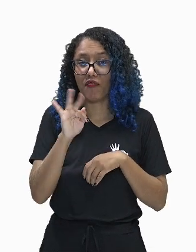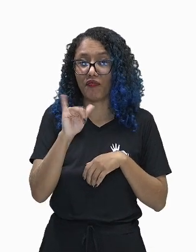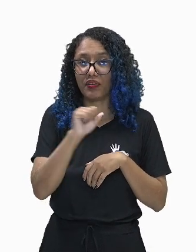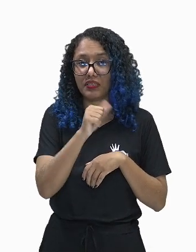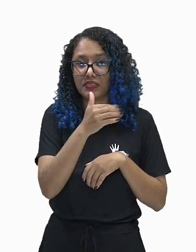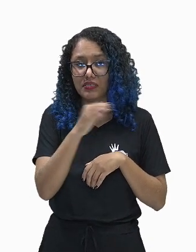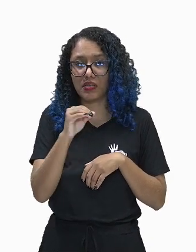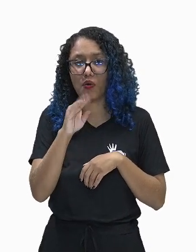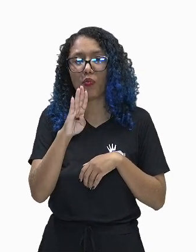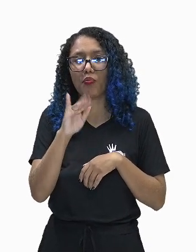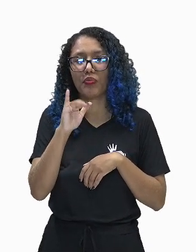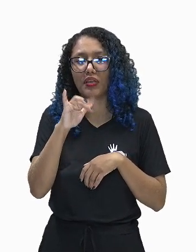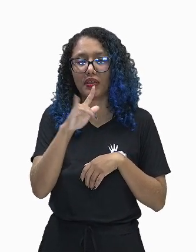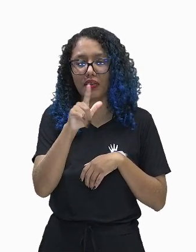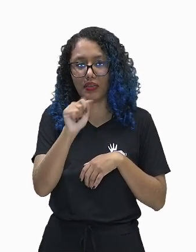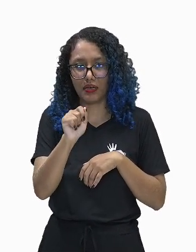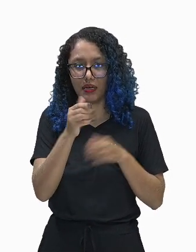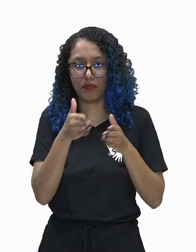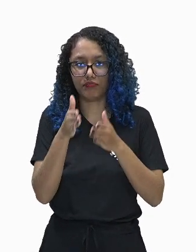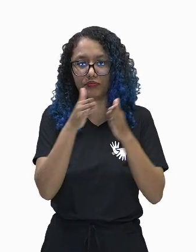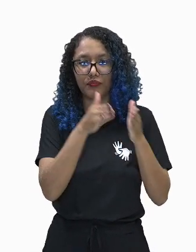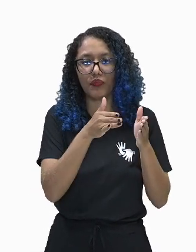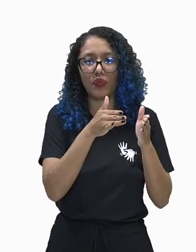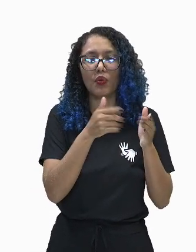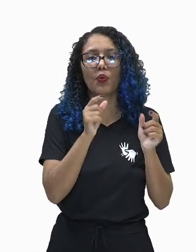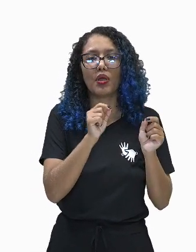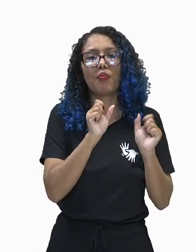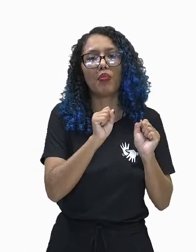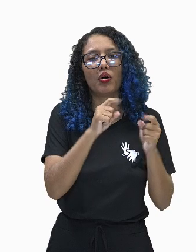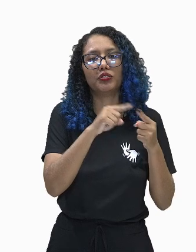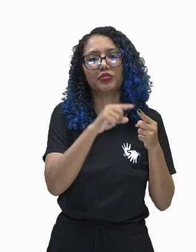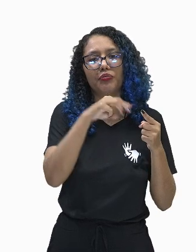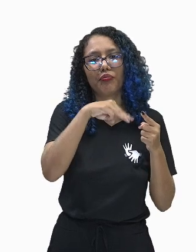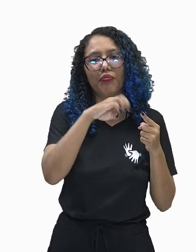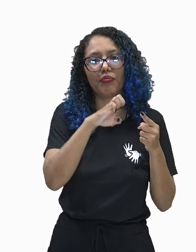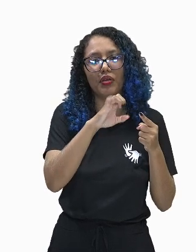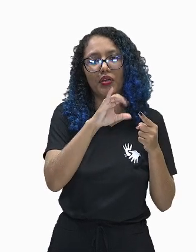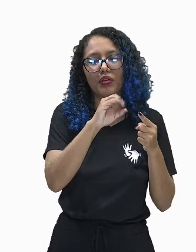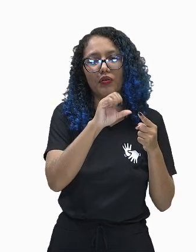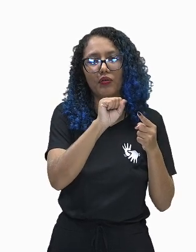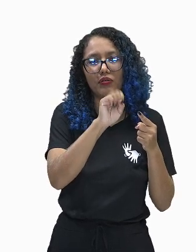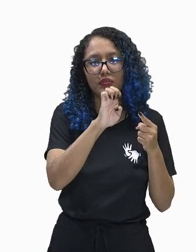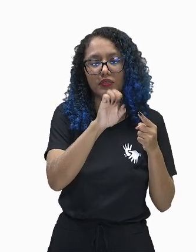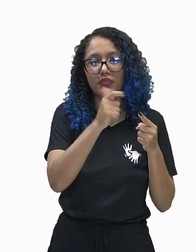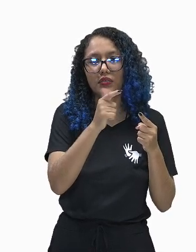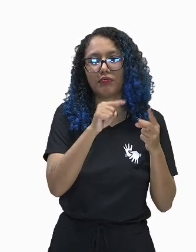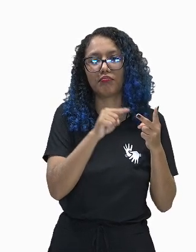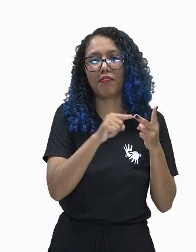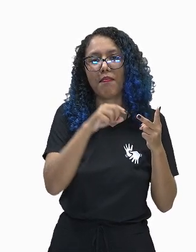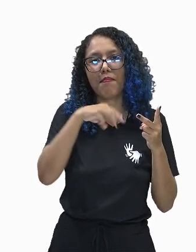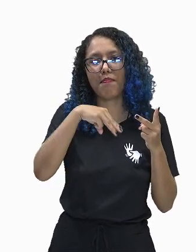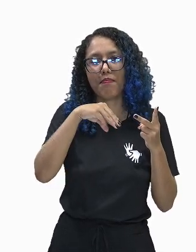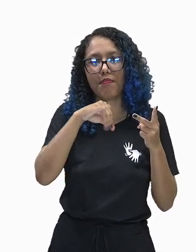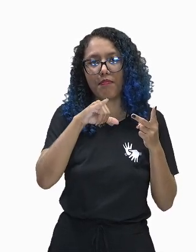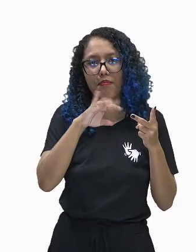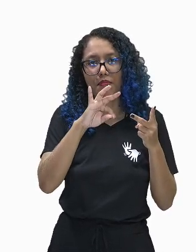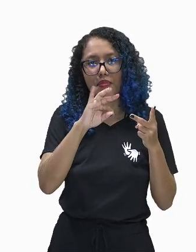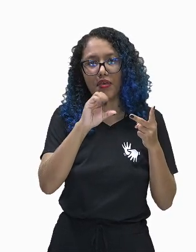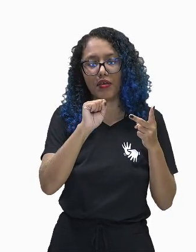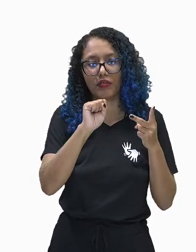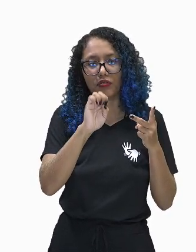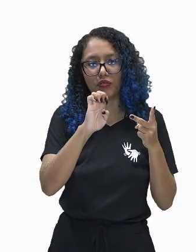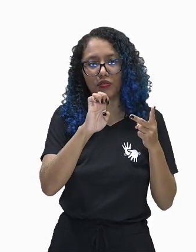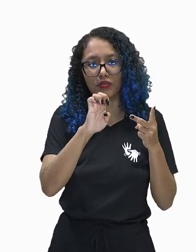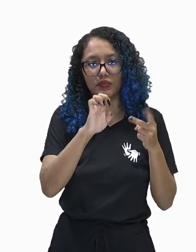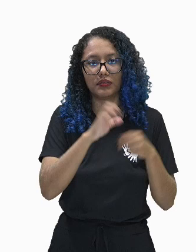eucariontes pode ocorrer uma divisão por meio de meiose e de mitose. Ribossomos, que não são considerados